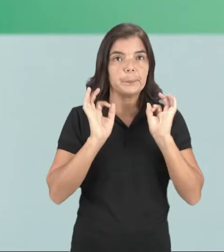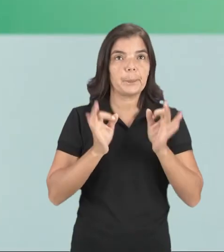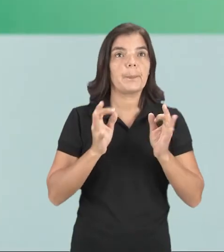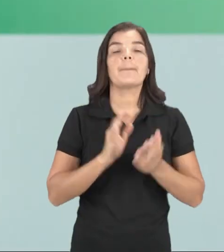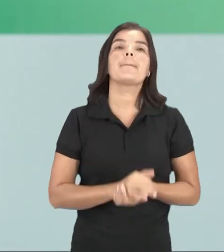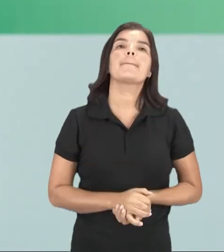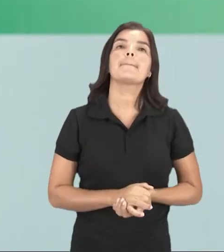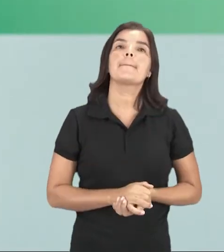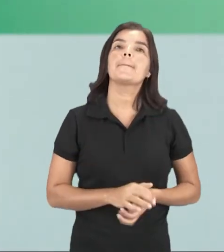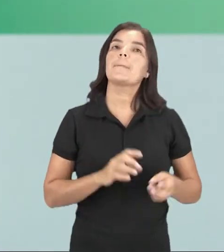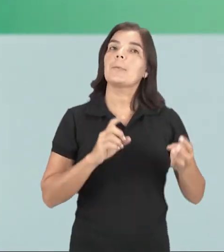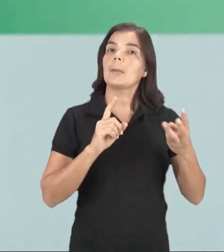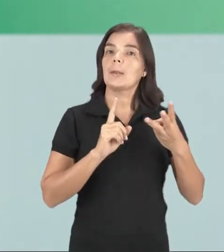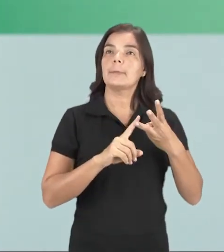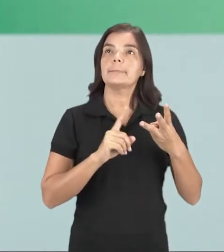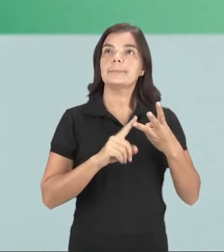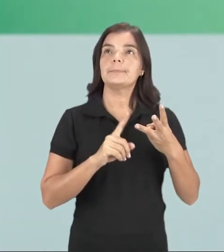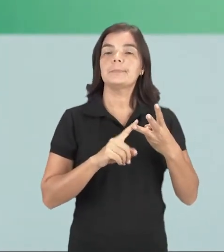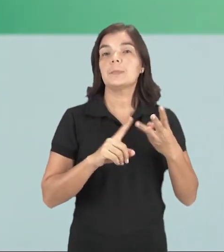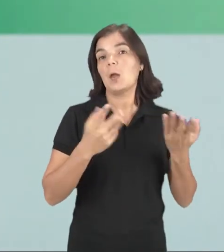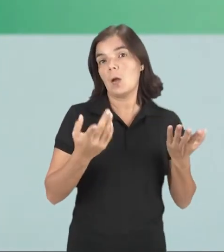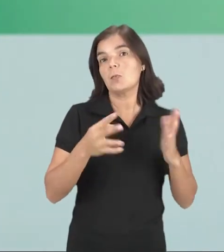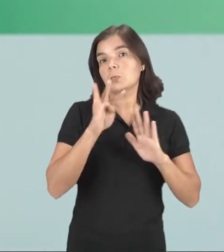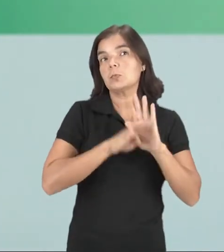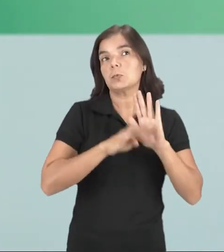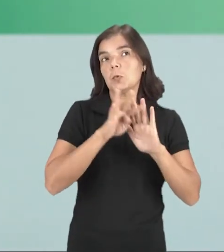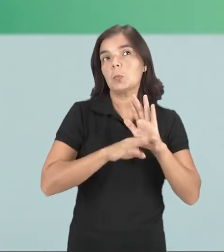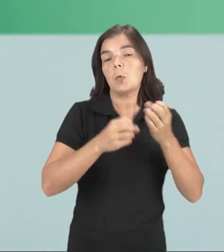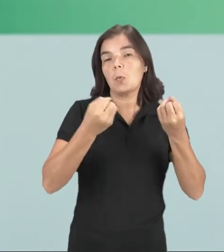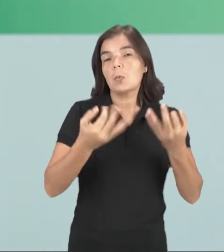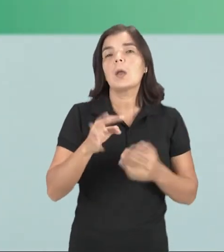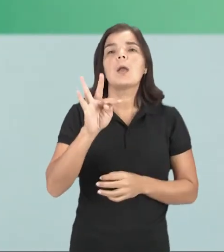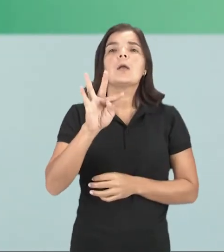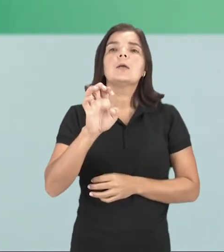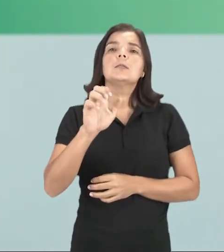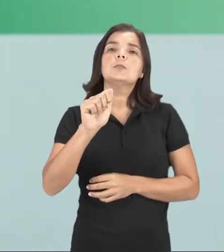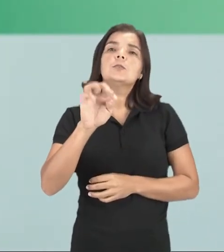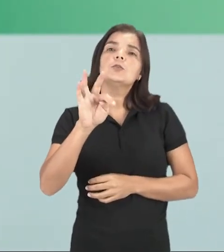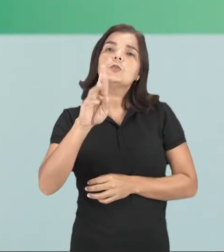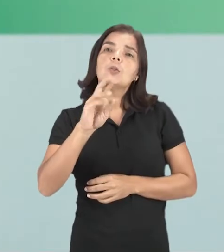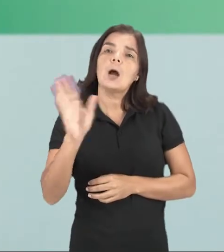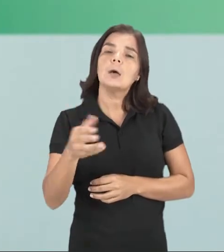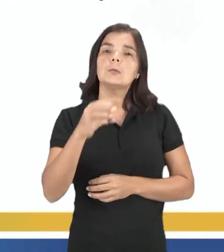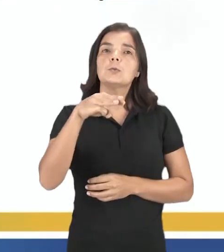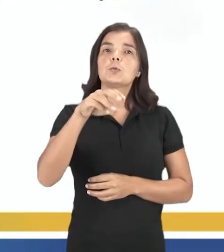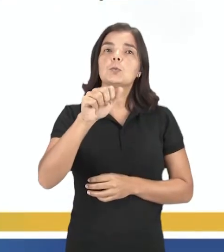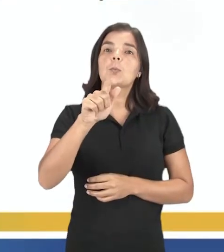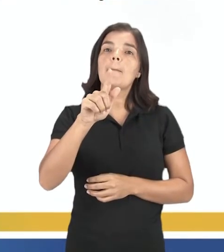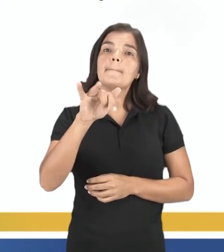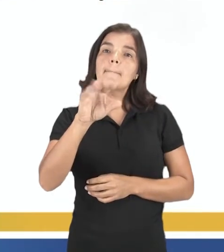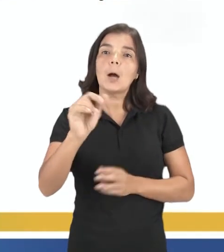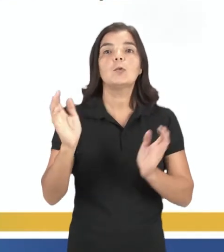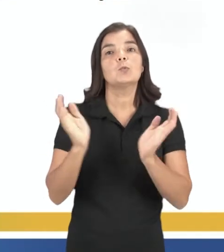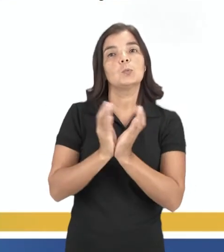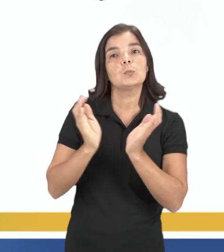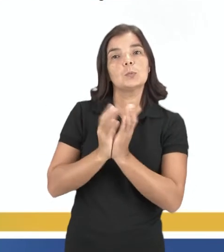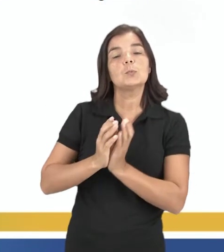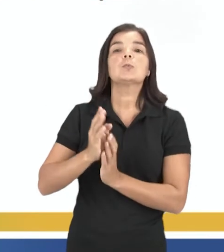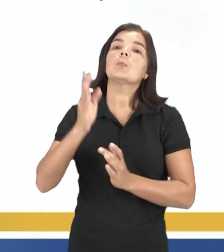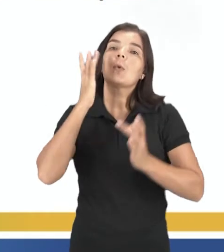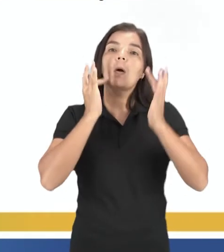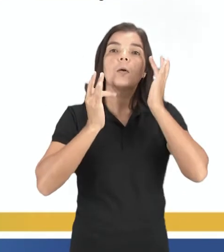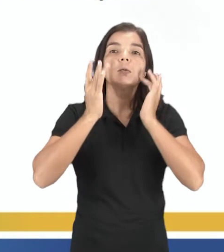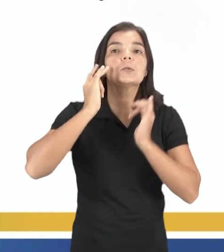A próxima questão, na verdade não é uma questão, nós vamos falar um pouquinho sobre Teatro Mágico, né? Que é esse grupo teatral brasileiro que